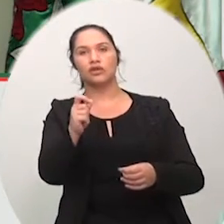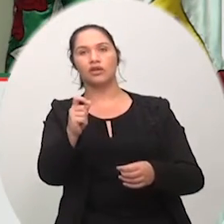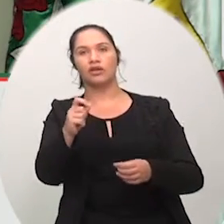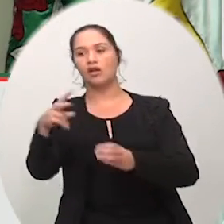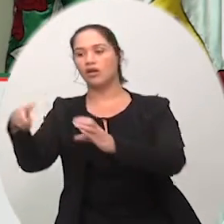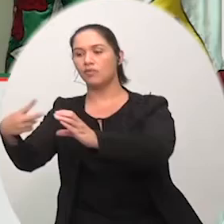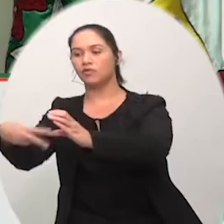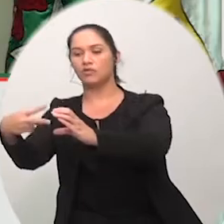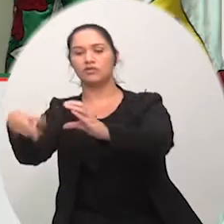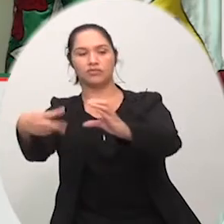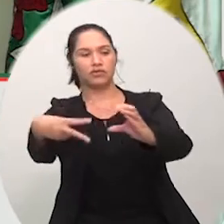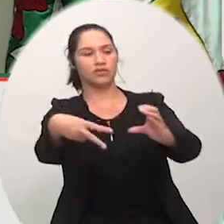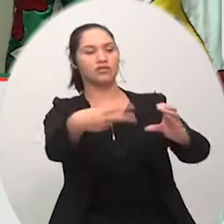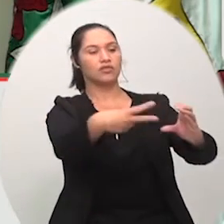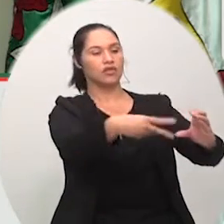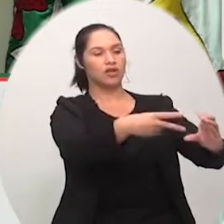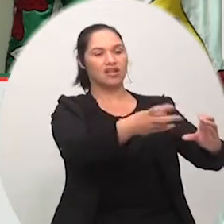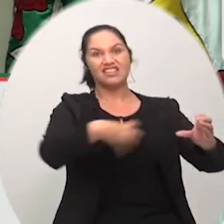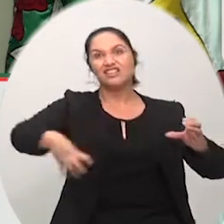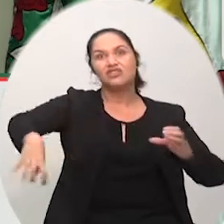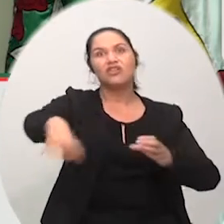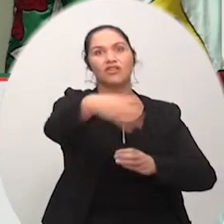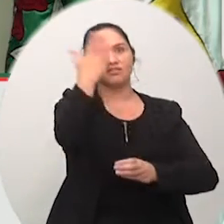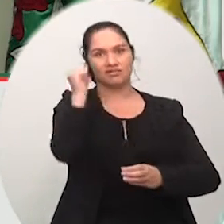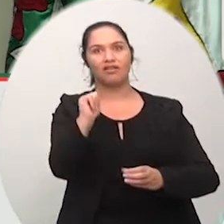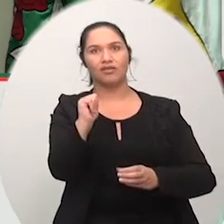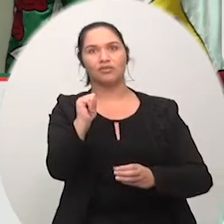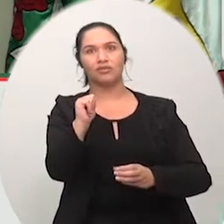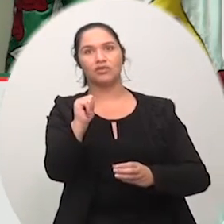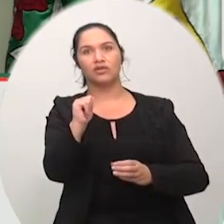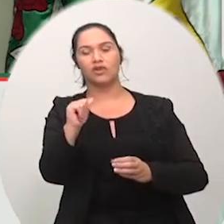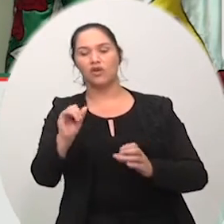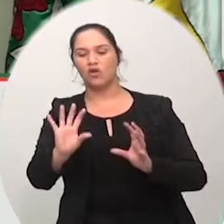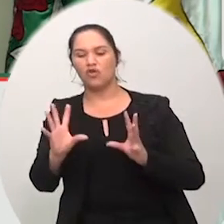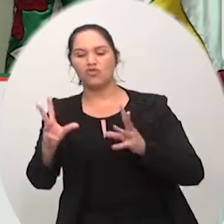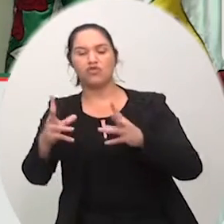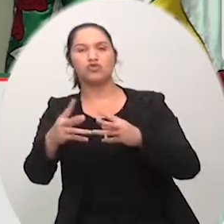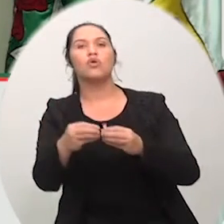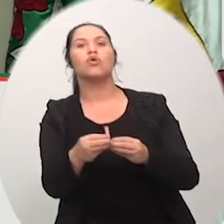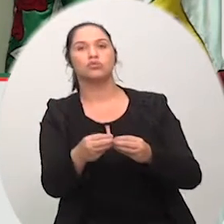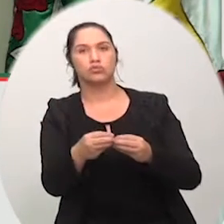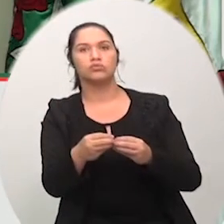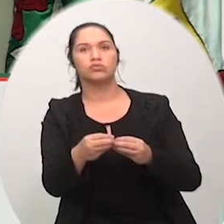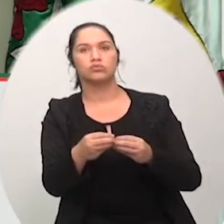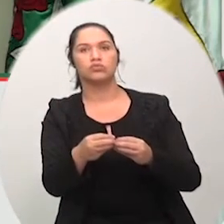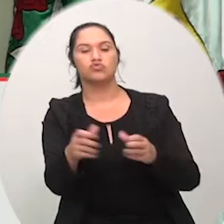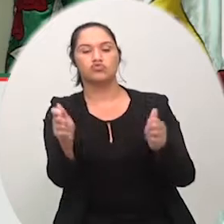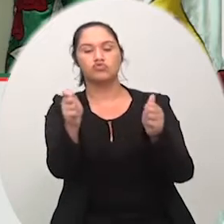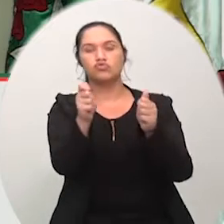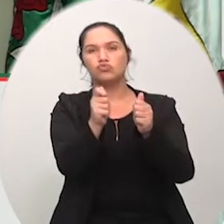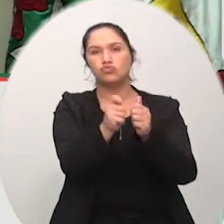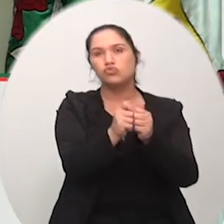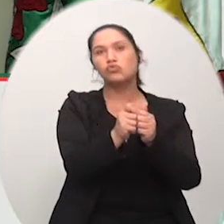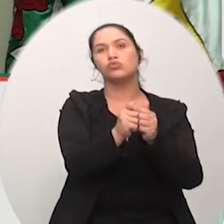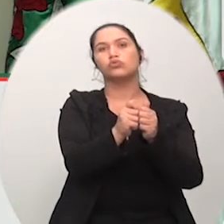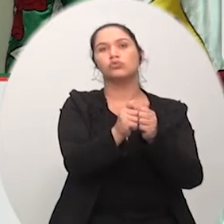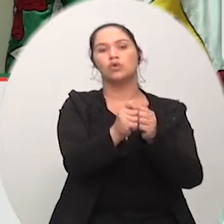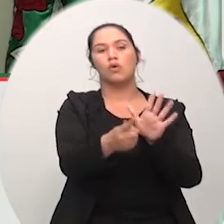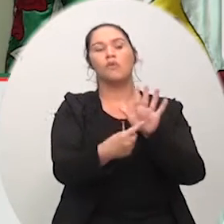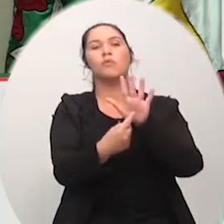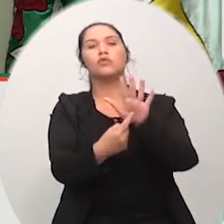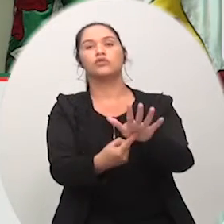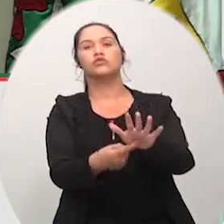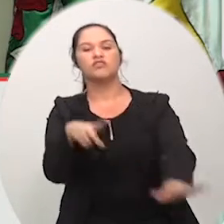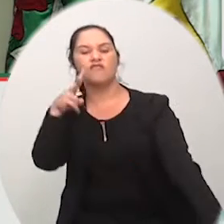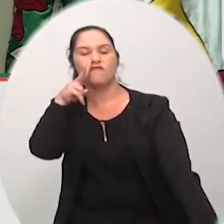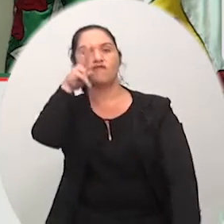encabeçadas por esta casa como uma uma passeata como uma grande caravana para mostrar a força do sul